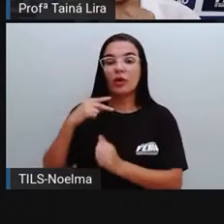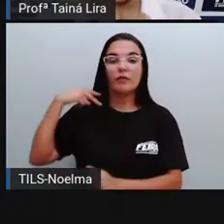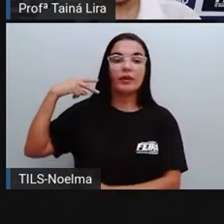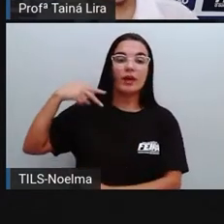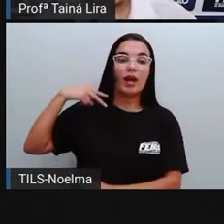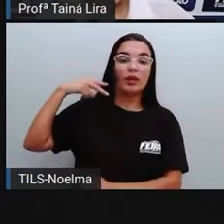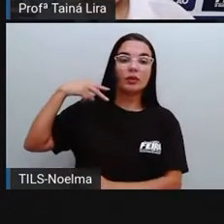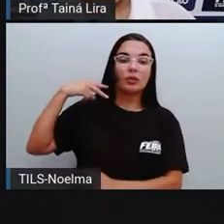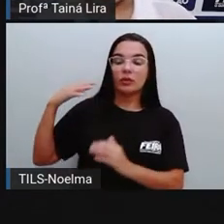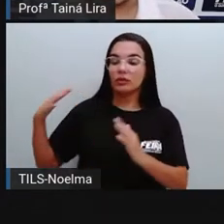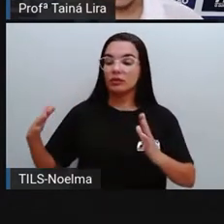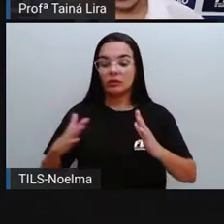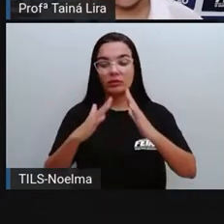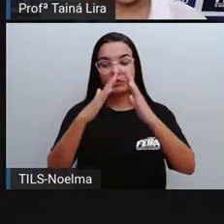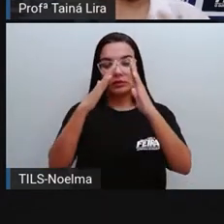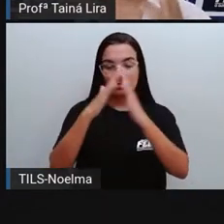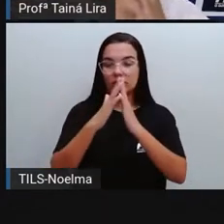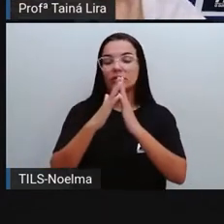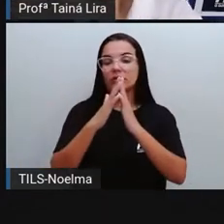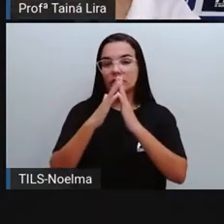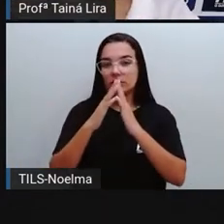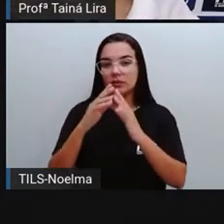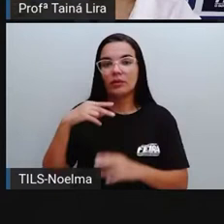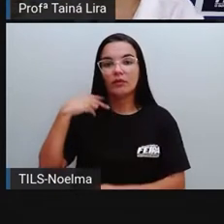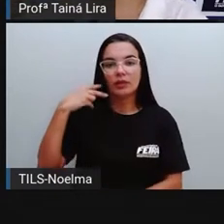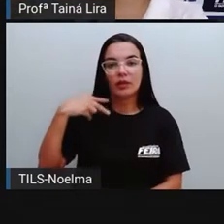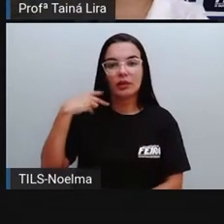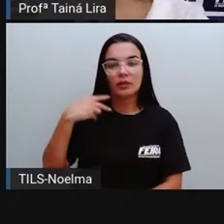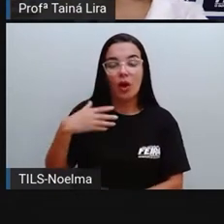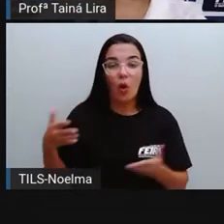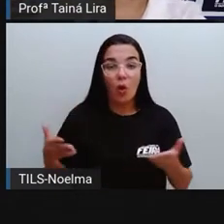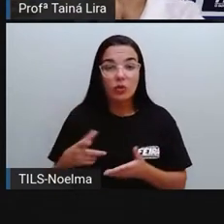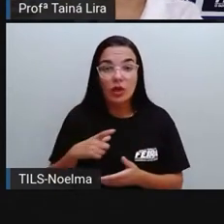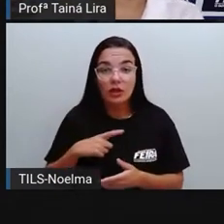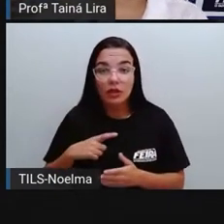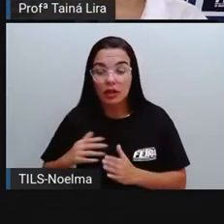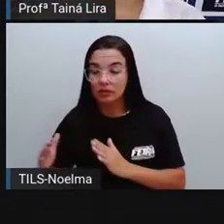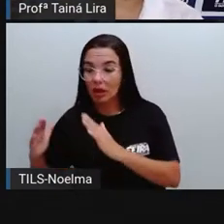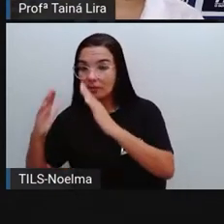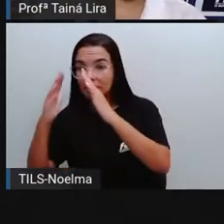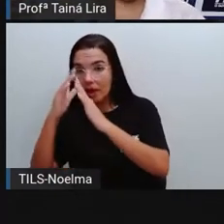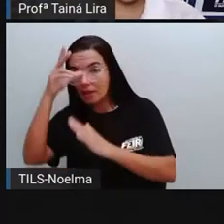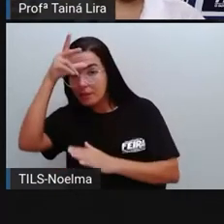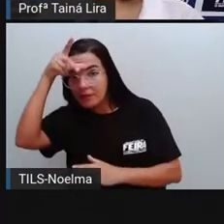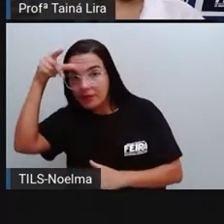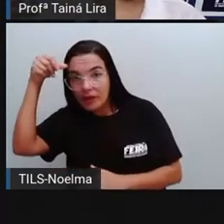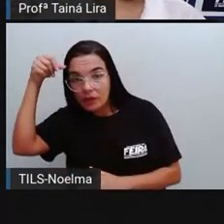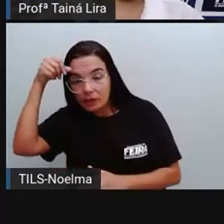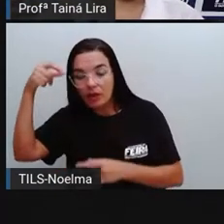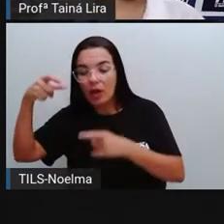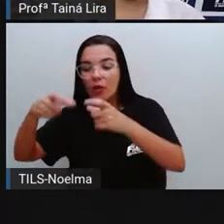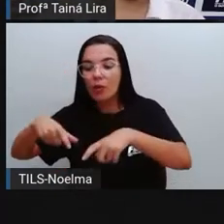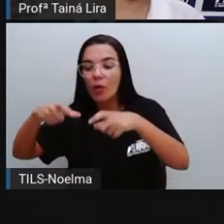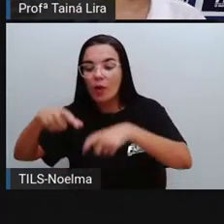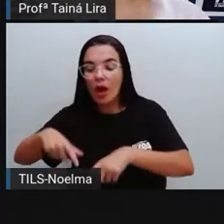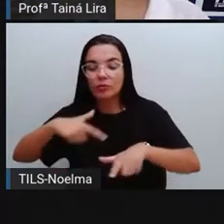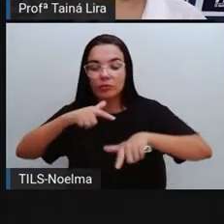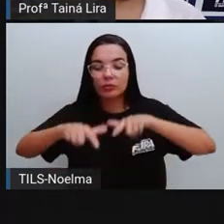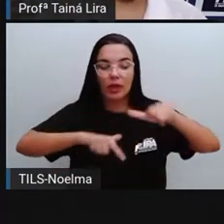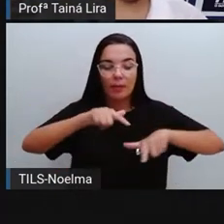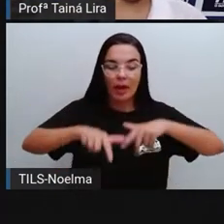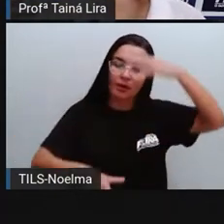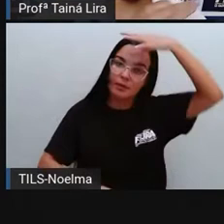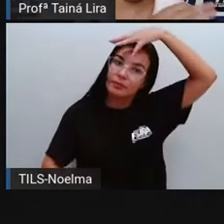os vereadores, tá? Hoje, a gente já tem a prefeitura, que é onde o prefeito trabalha, tá? O local de trabalho